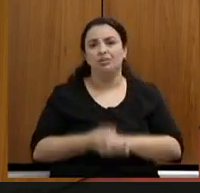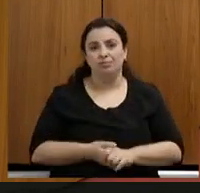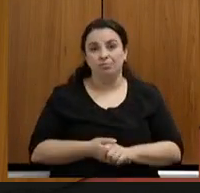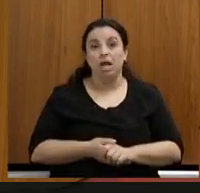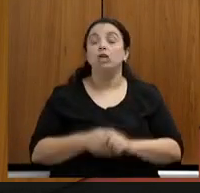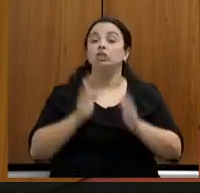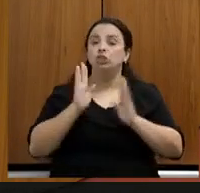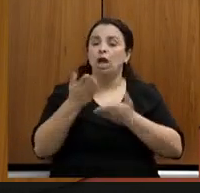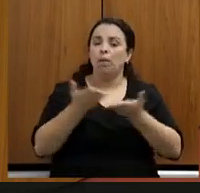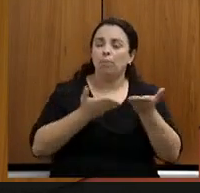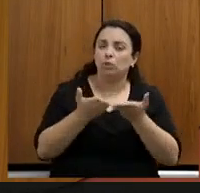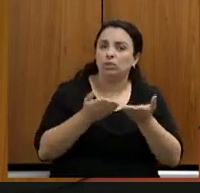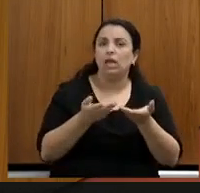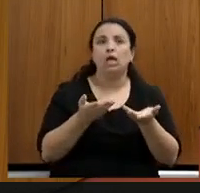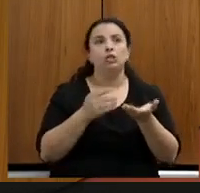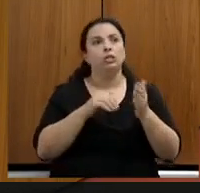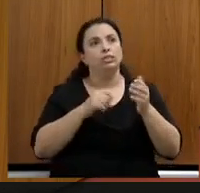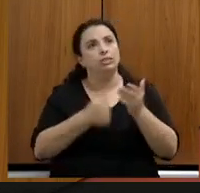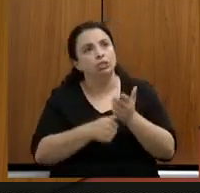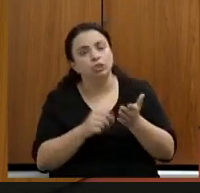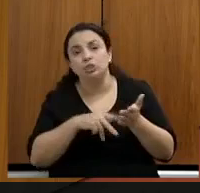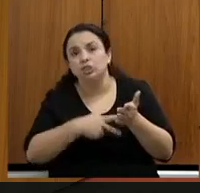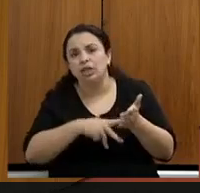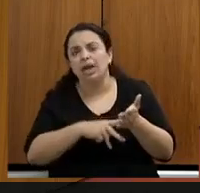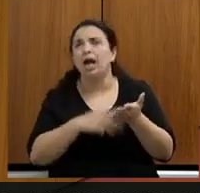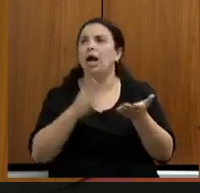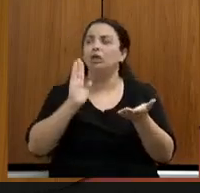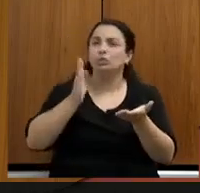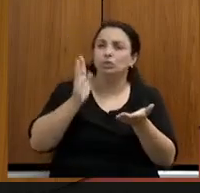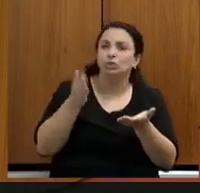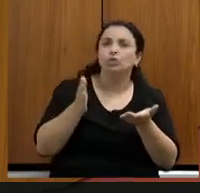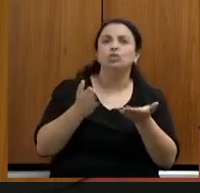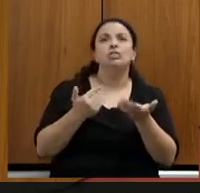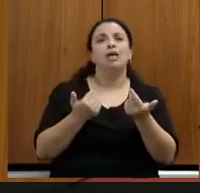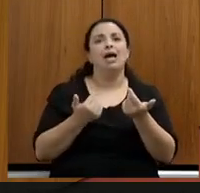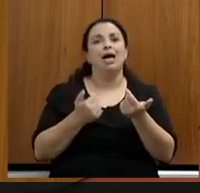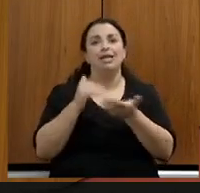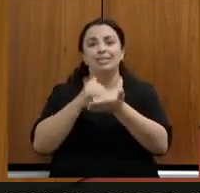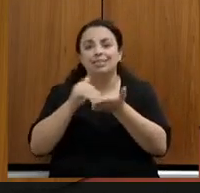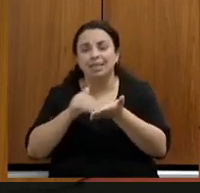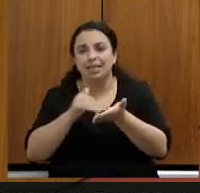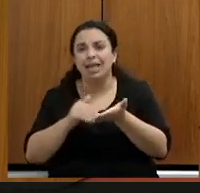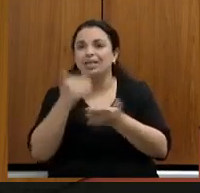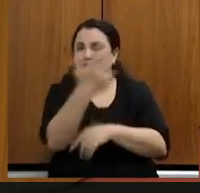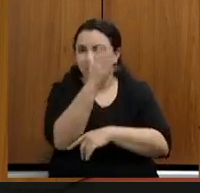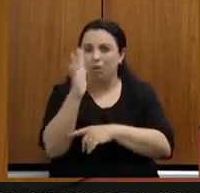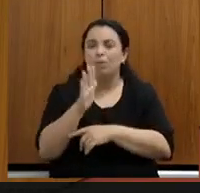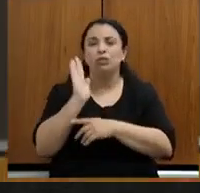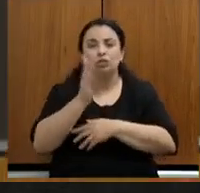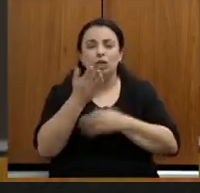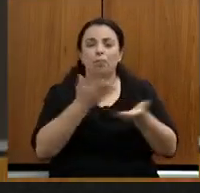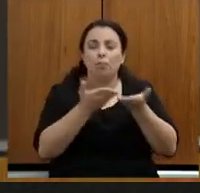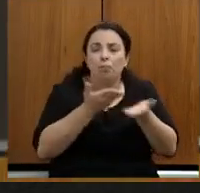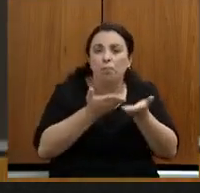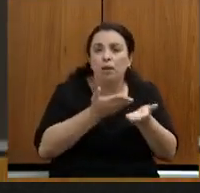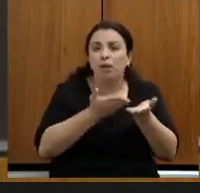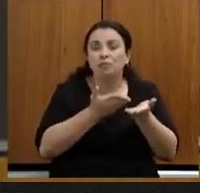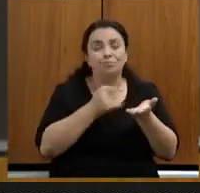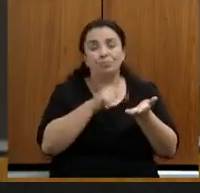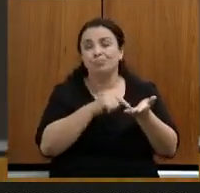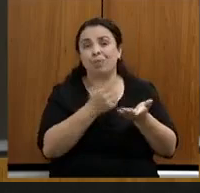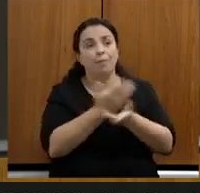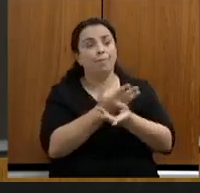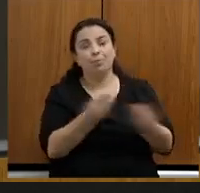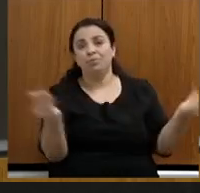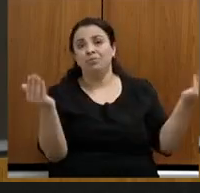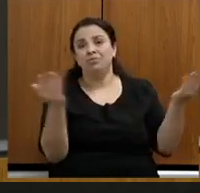comissão de negociação com o órgão, no caso, a Secretaria de Meio Ambiente, que nós estamos falando dos servidores de meio ambiente em greve, quando tudo não deu